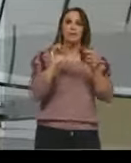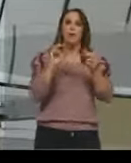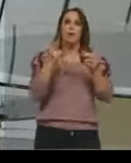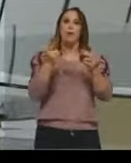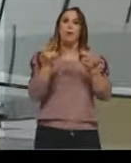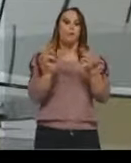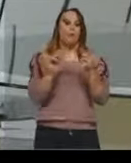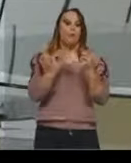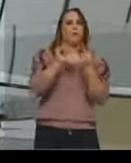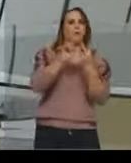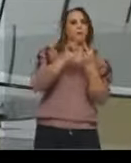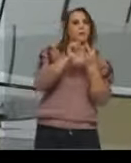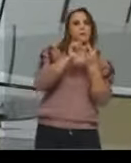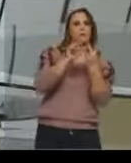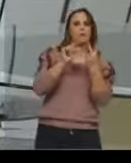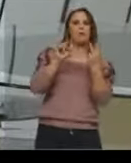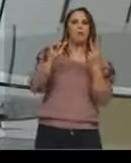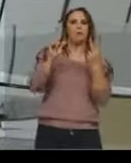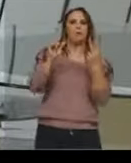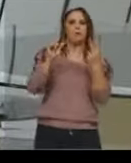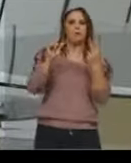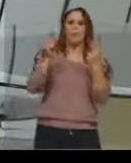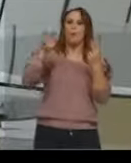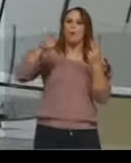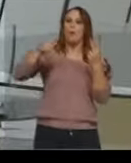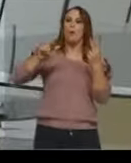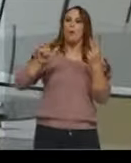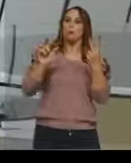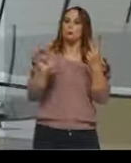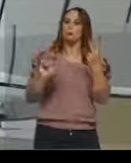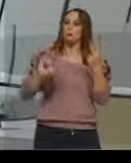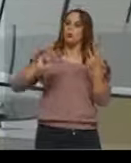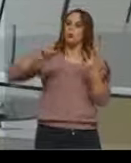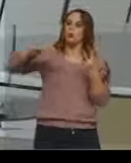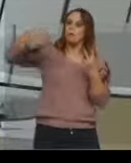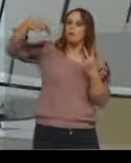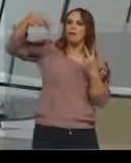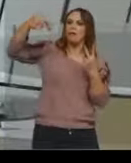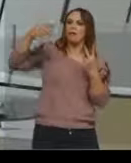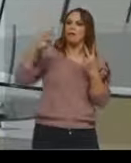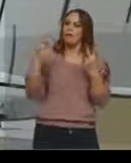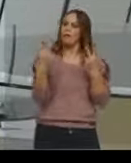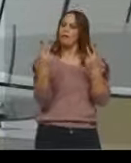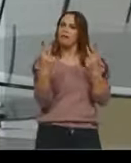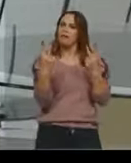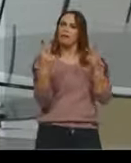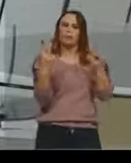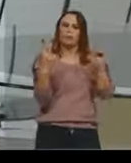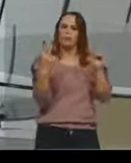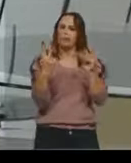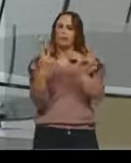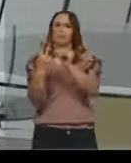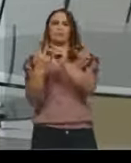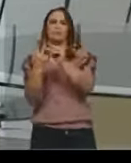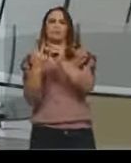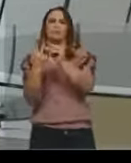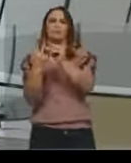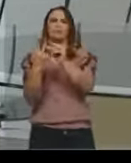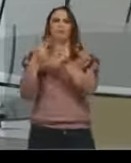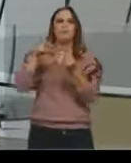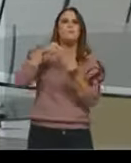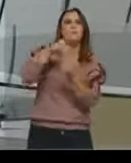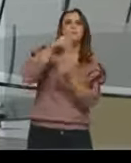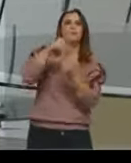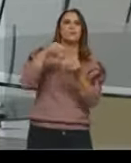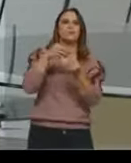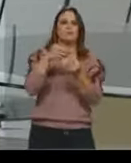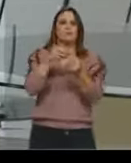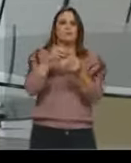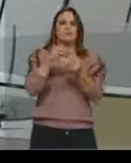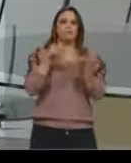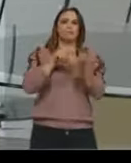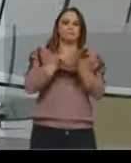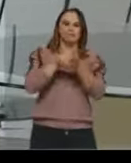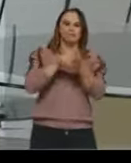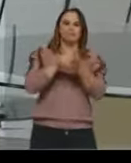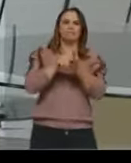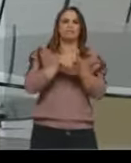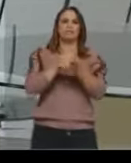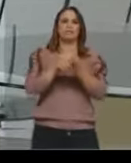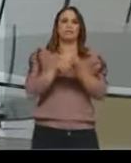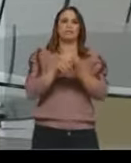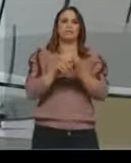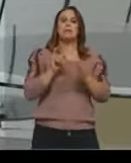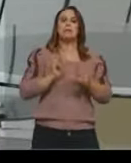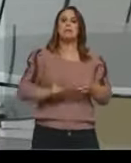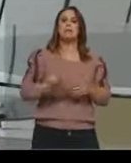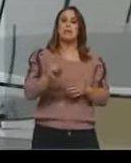utilidades. Mas no caso específico hoje, que a gente vai estar analisando então, comparando as moléculas de DNA de